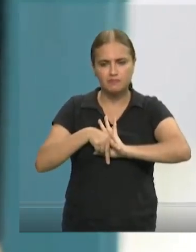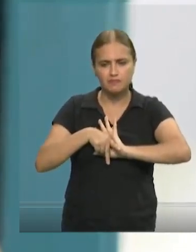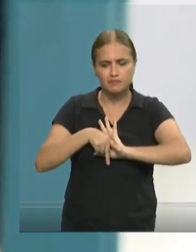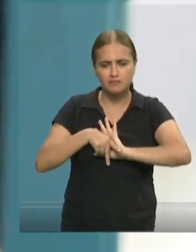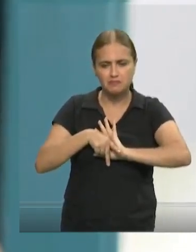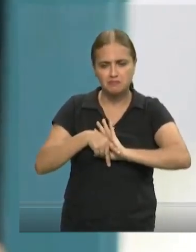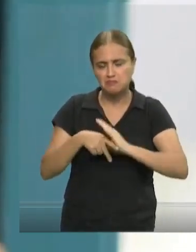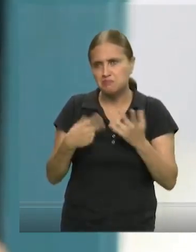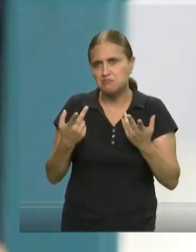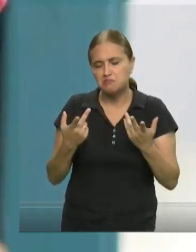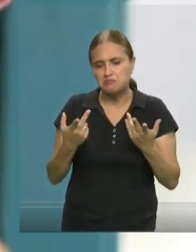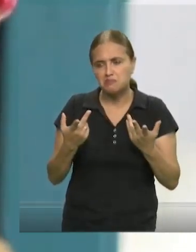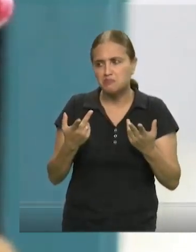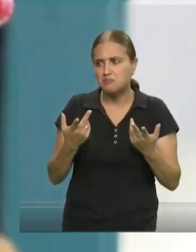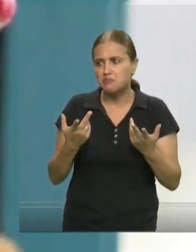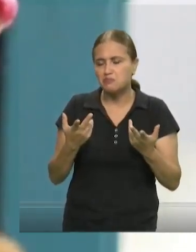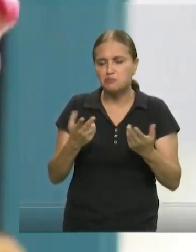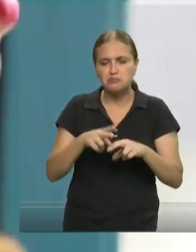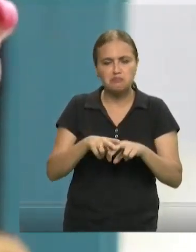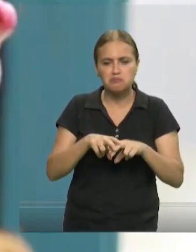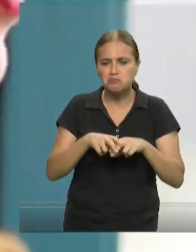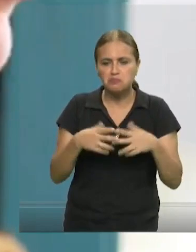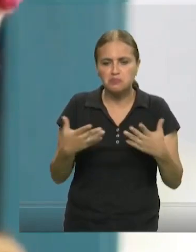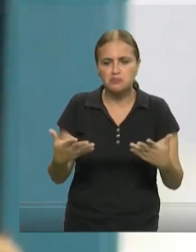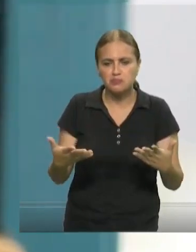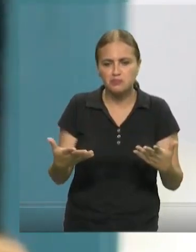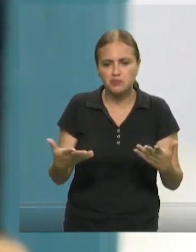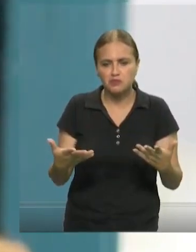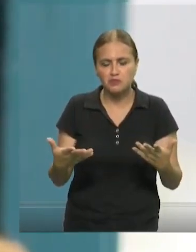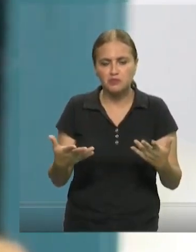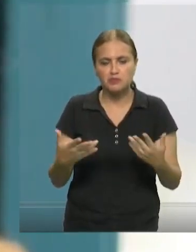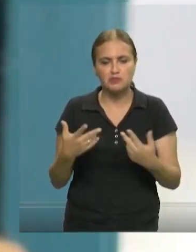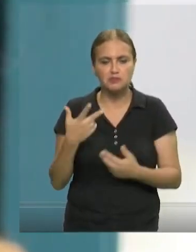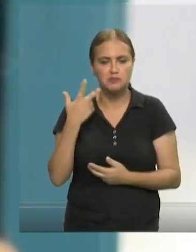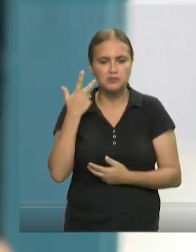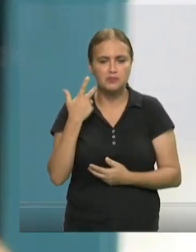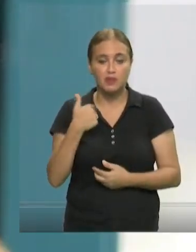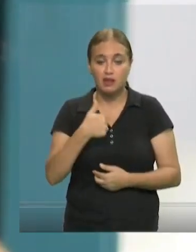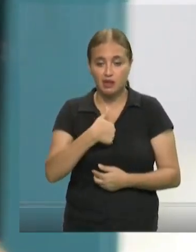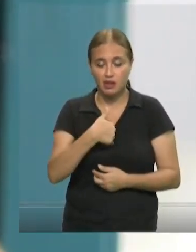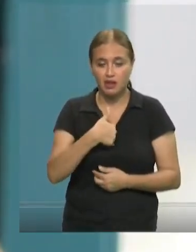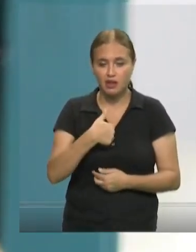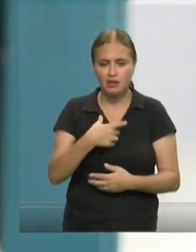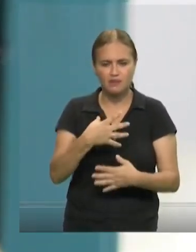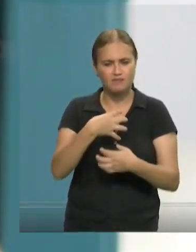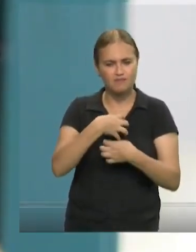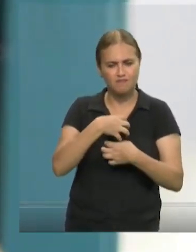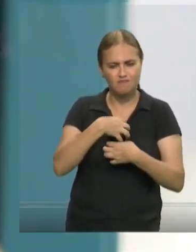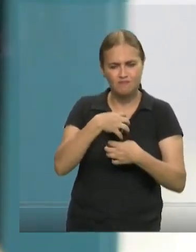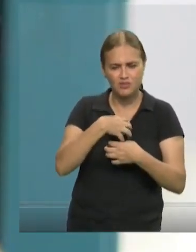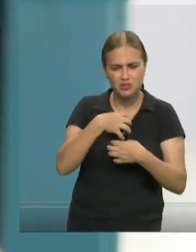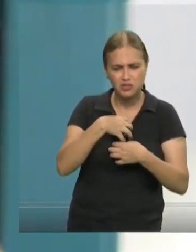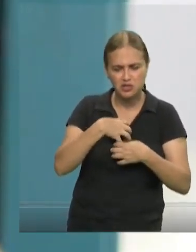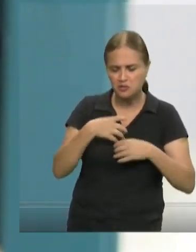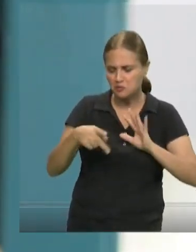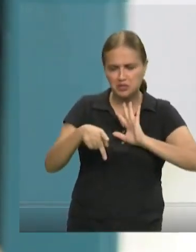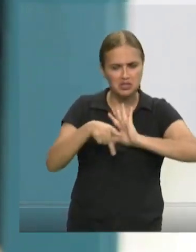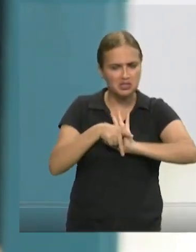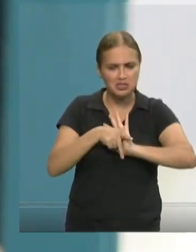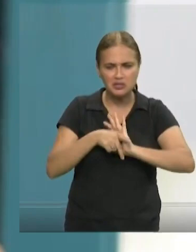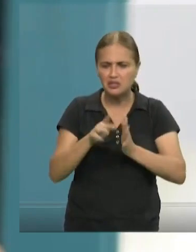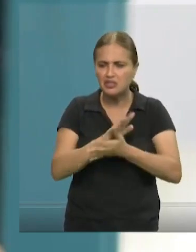Por motivos que aqui não importam, eu, de algum modo, devia estar sentindo que não pertencia a nada e a ninguém.